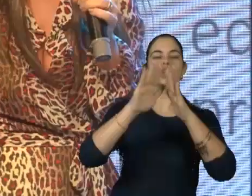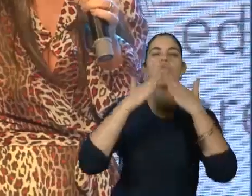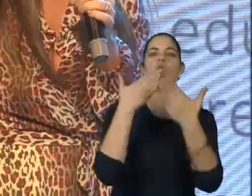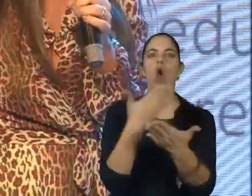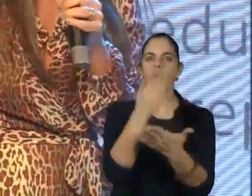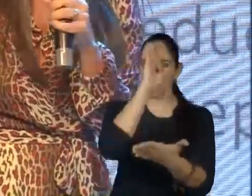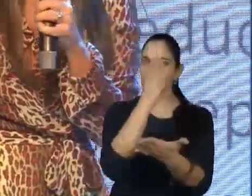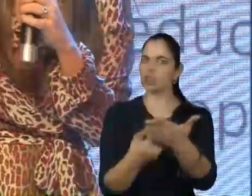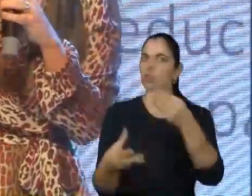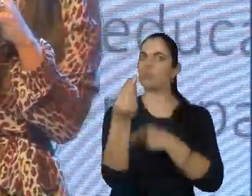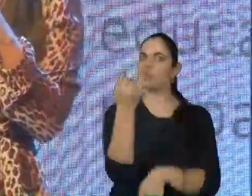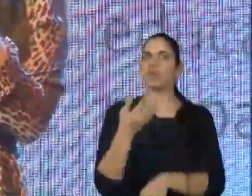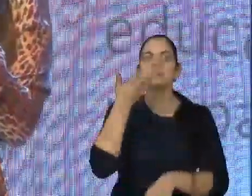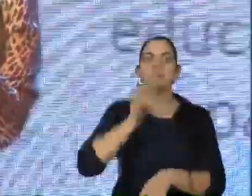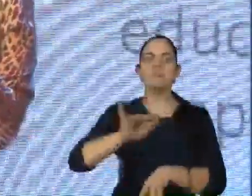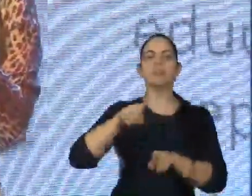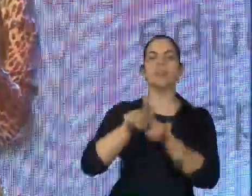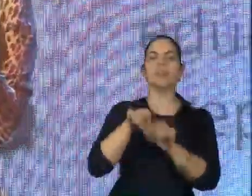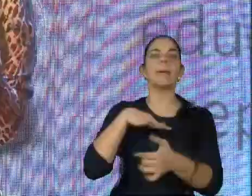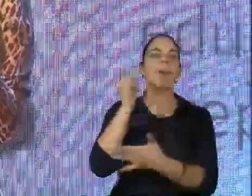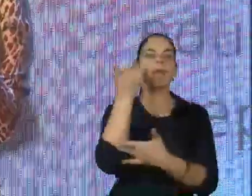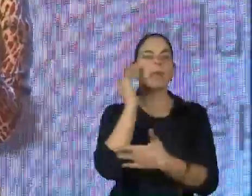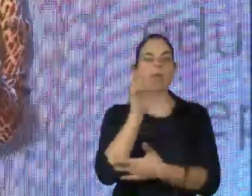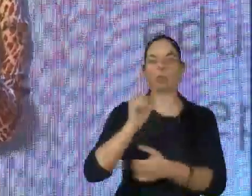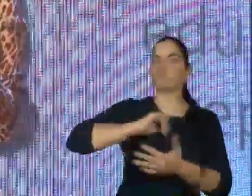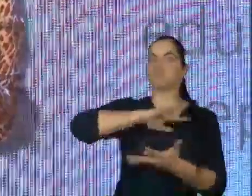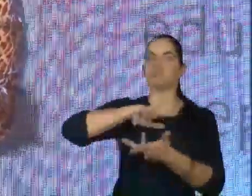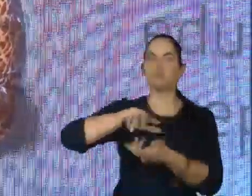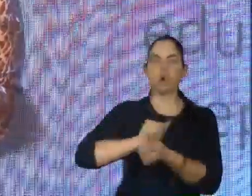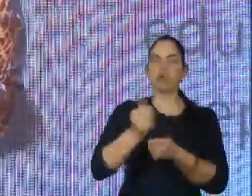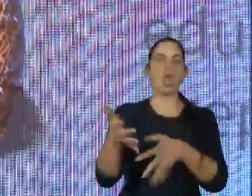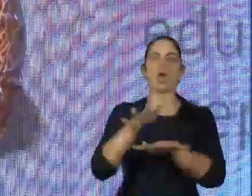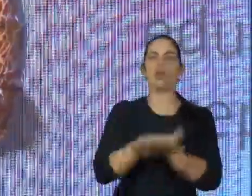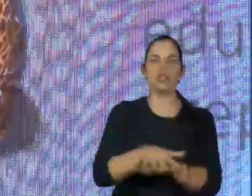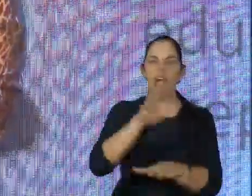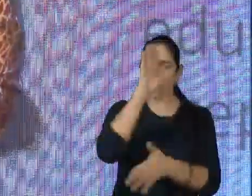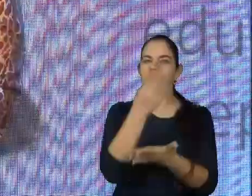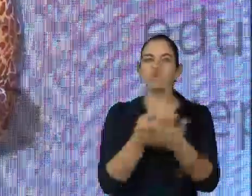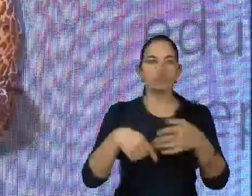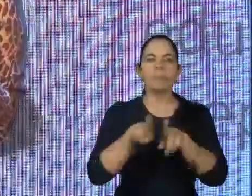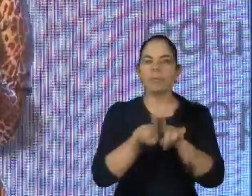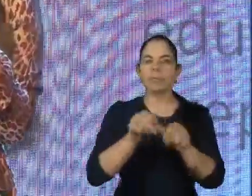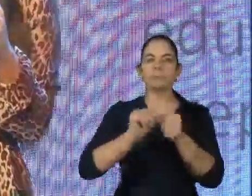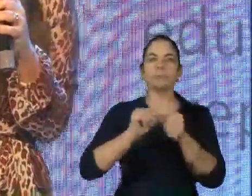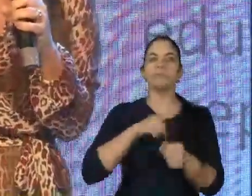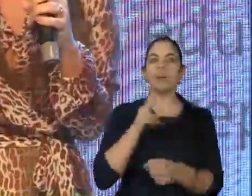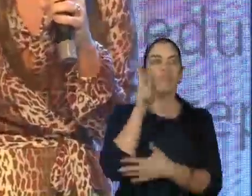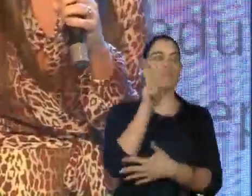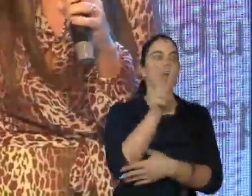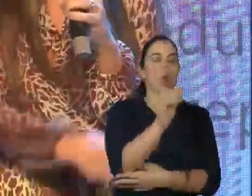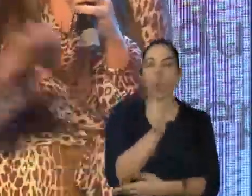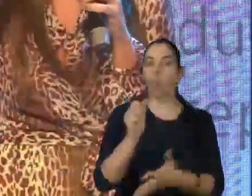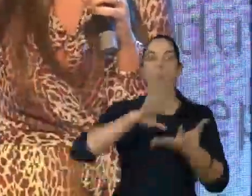muito nas crianças para que a gente entenda um mundo totalmente inclusivo. acredito muito que a gente um dia vai ver um mundo